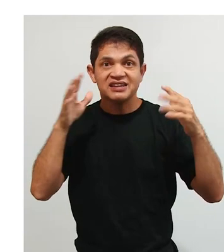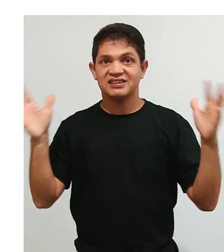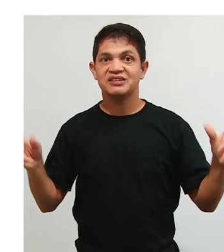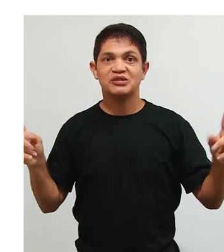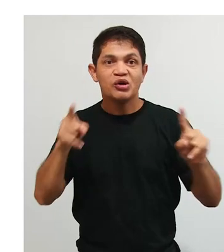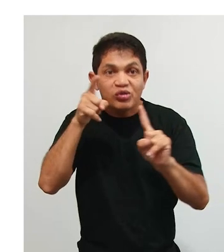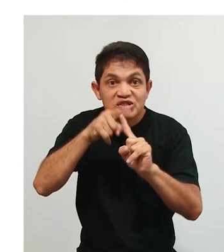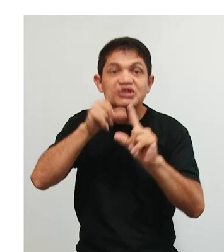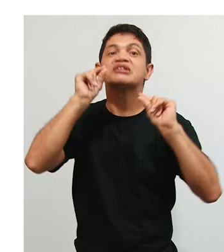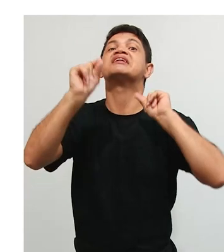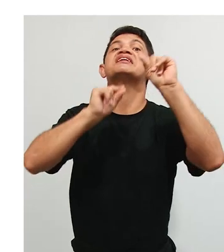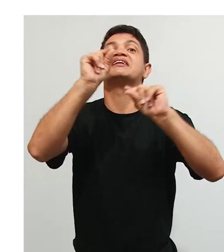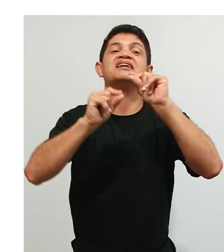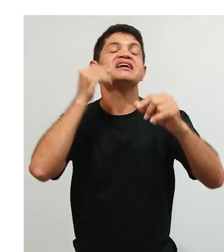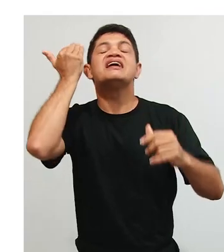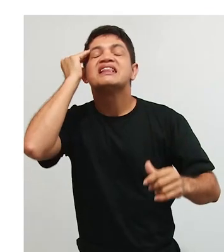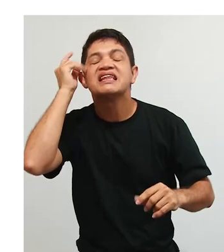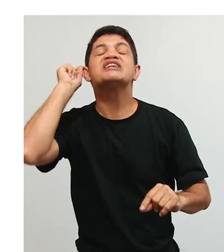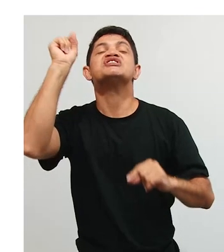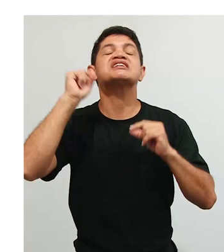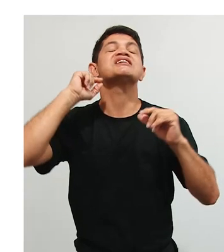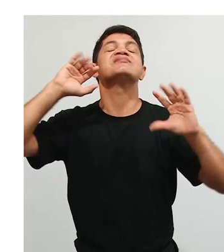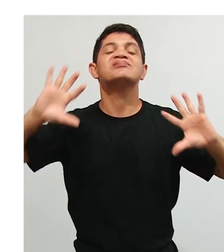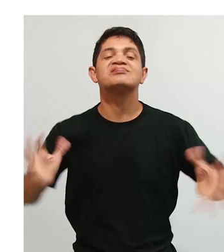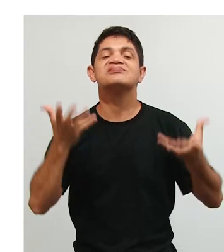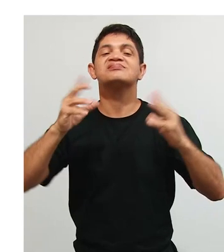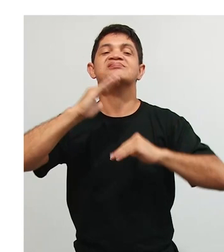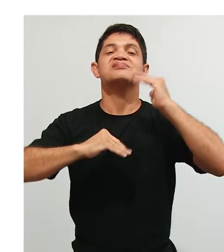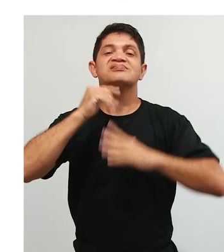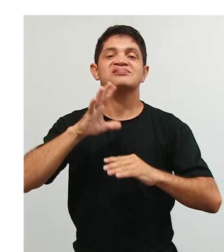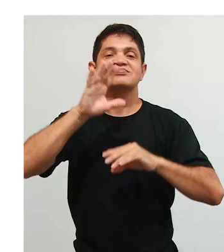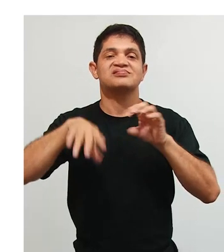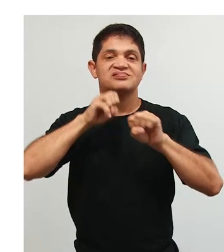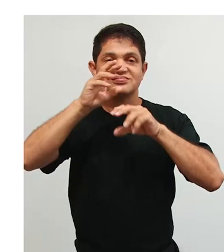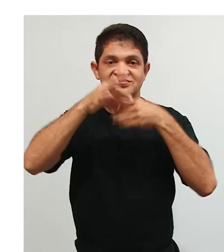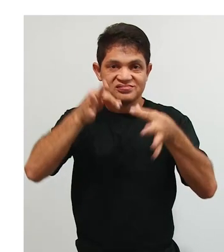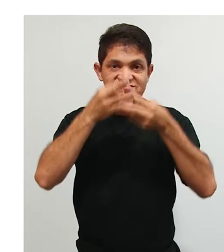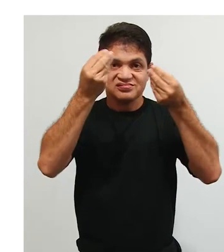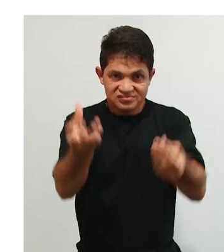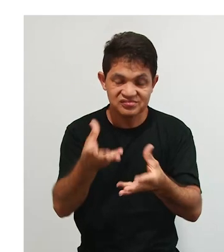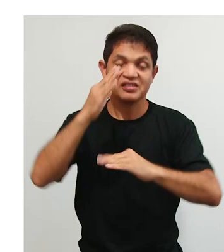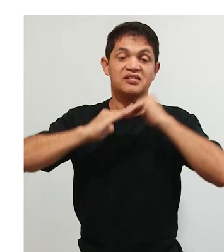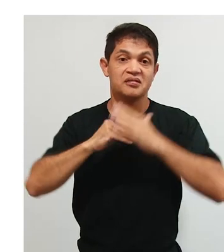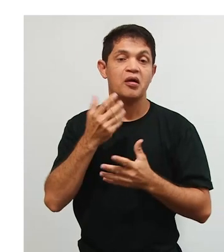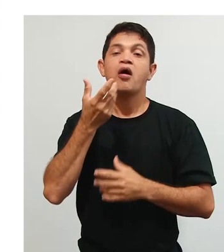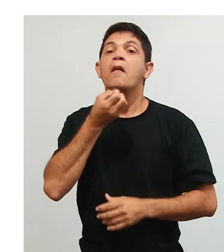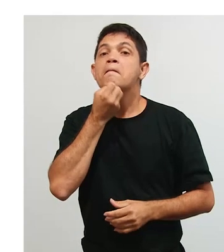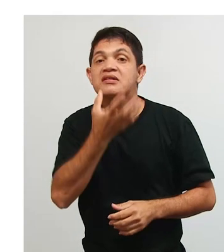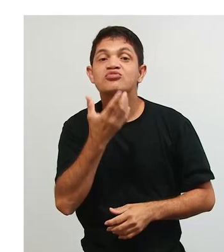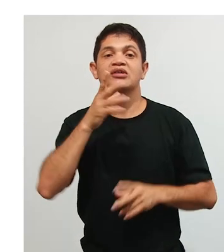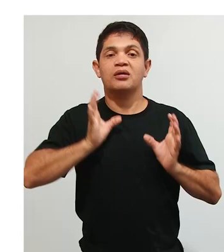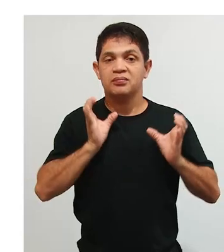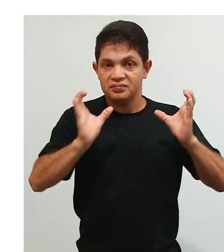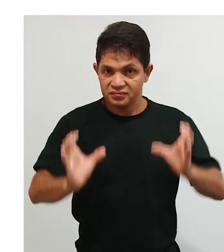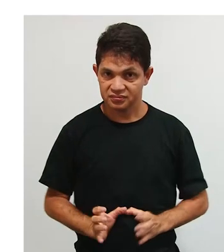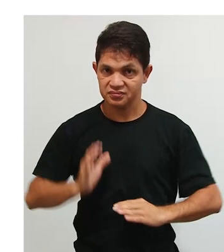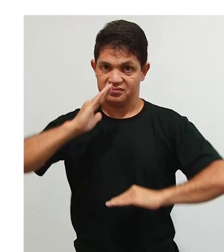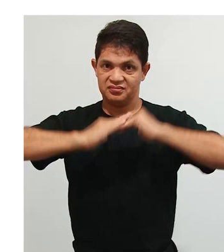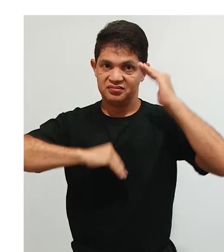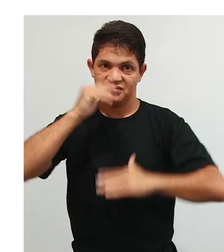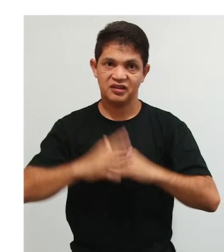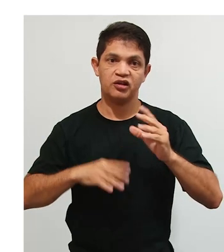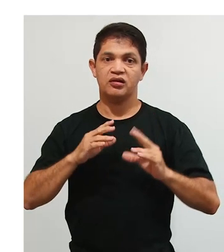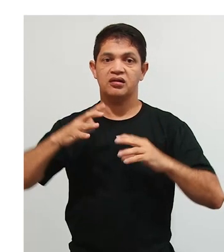estímulo, ele tende... a reaparecer quando estiverem presentes estímulos semelhantes. Isso é... Nessa